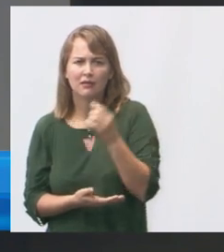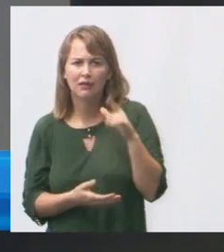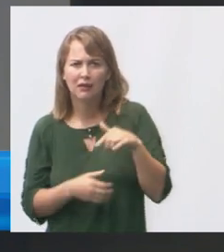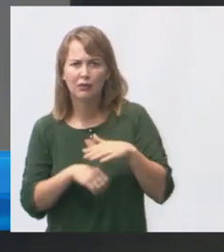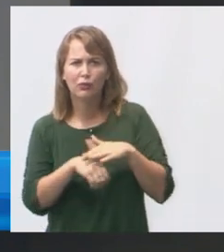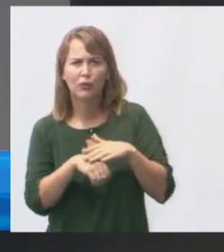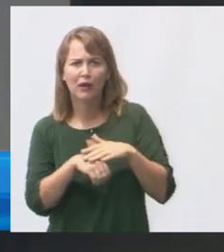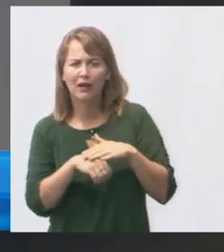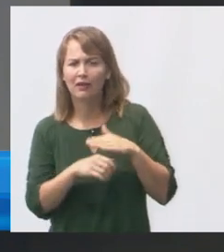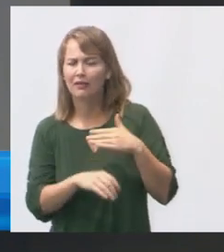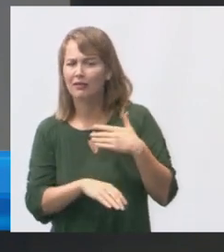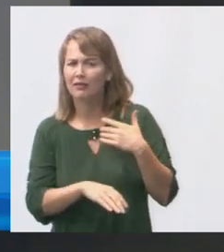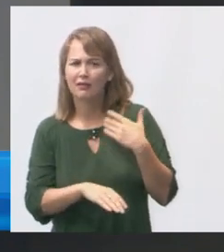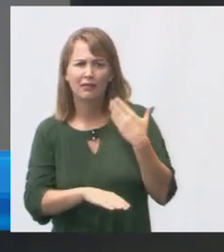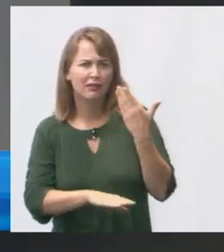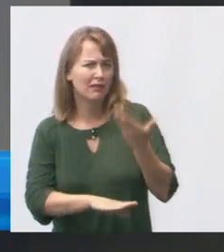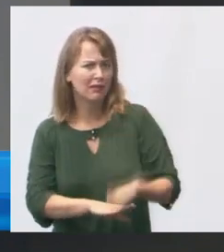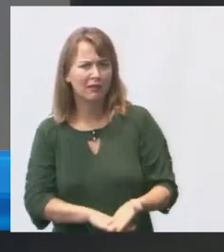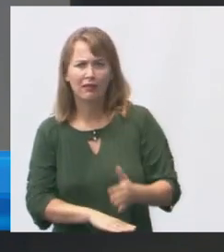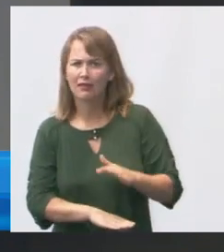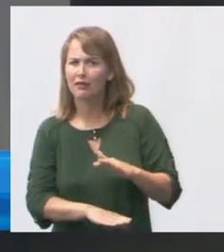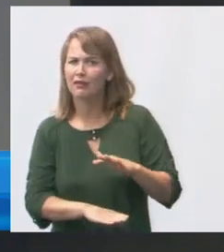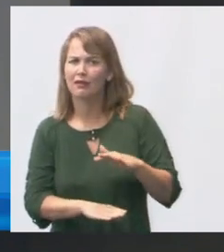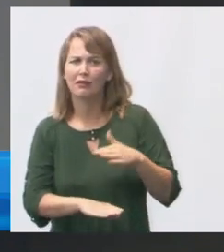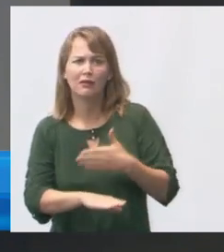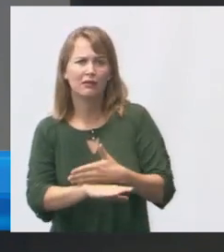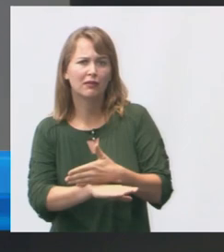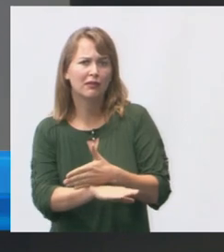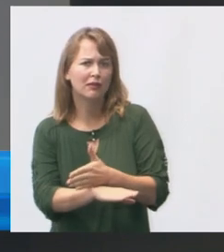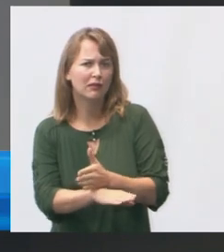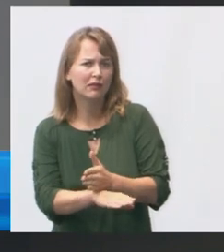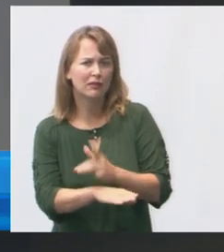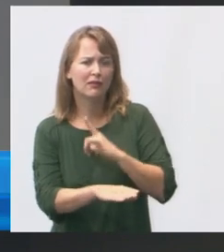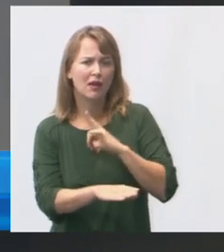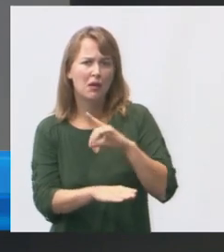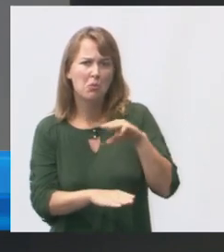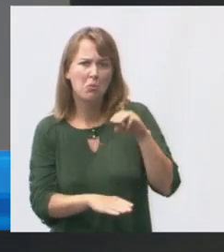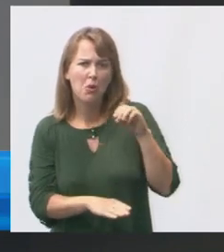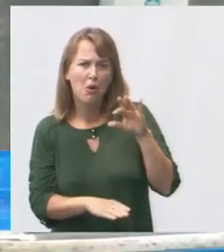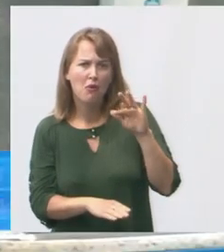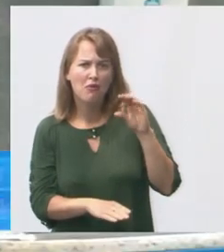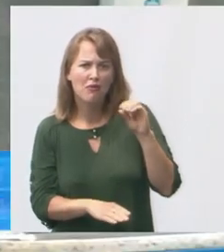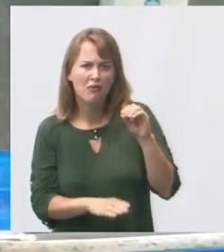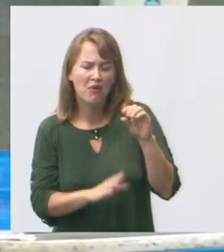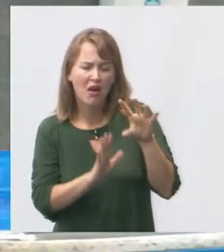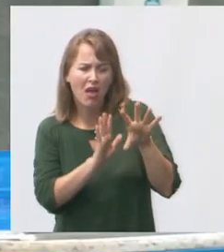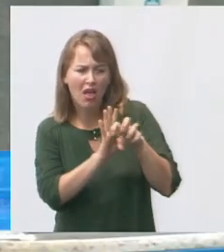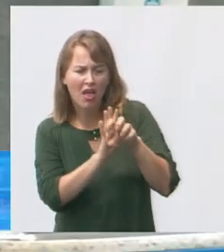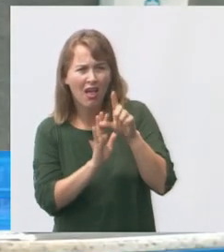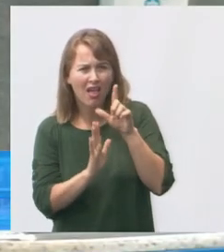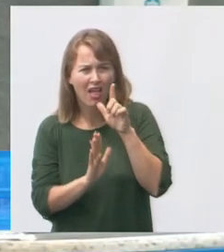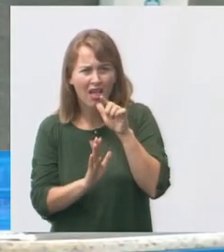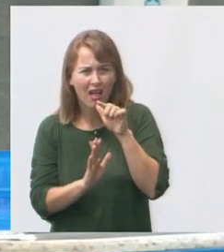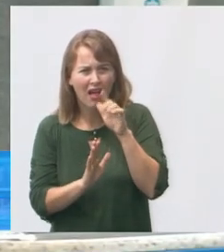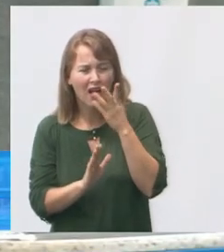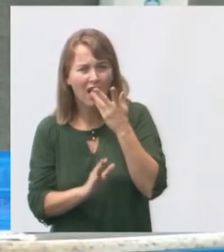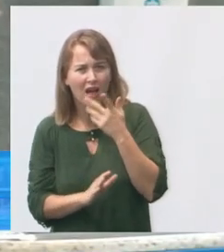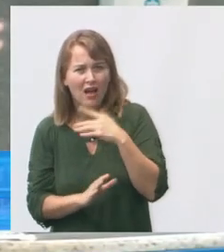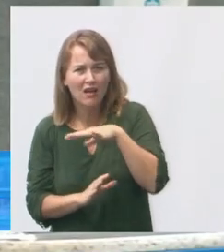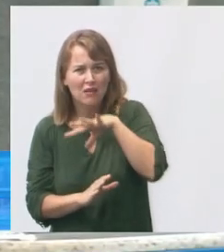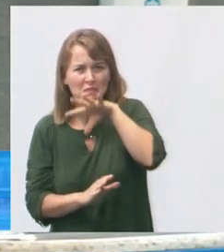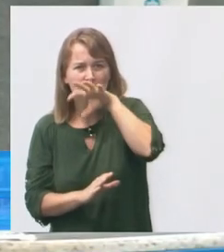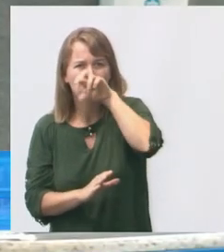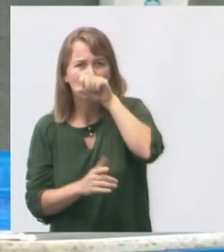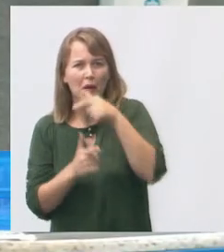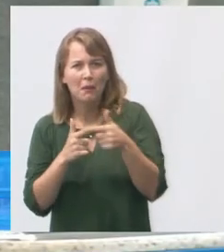o tempo todo como fica mofo e muita umidade aí a criança doença